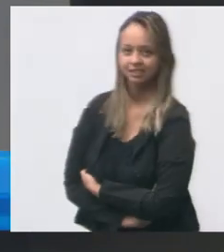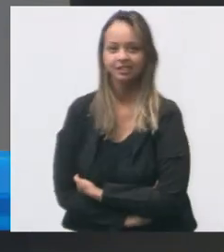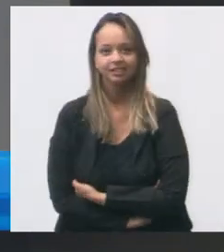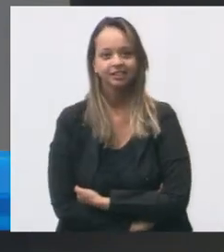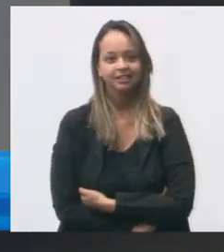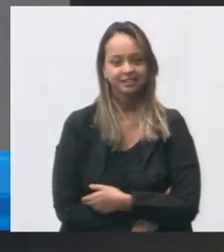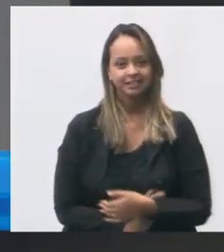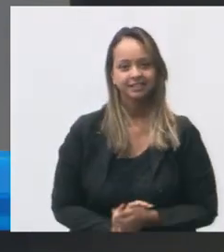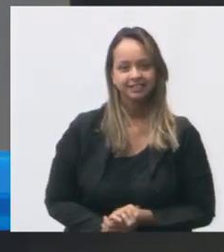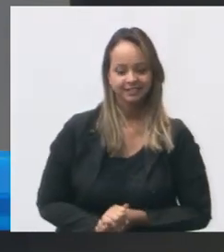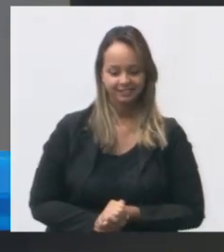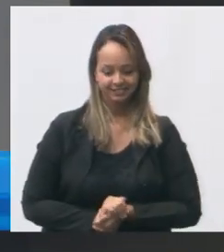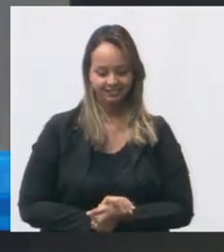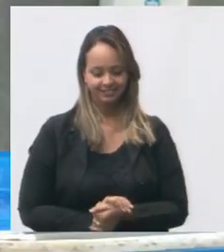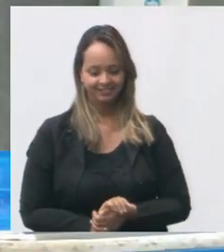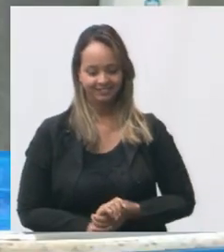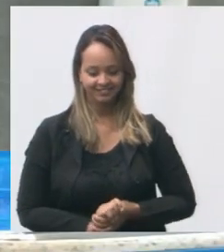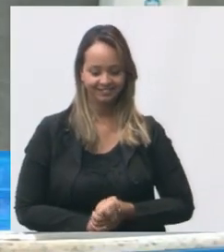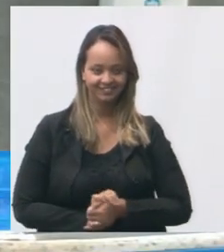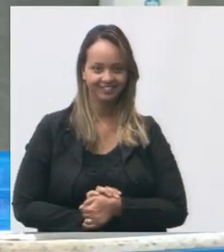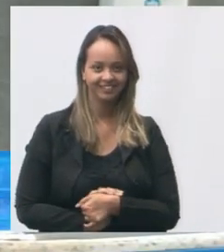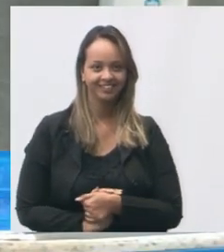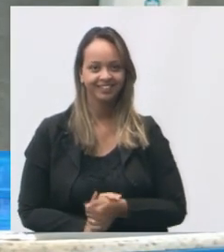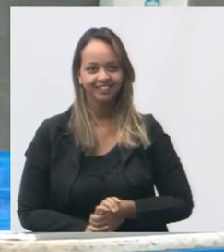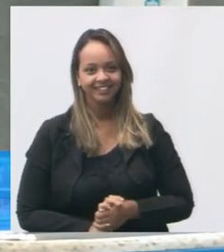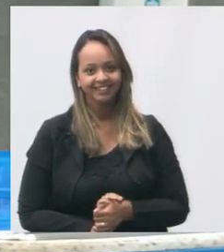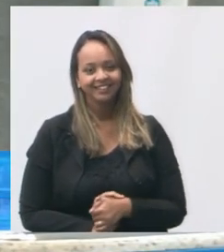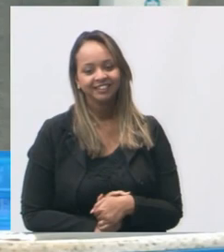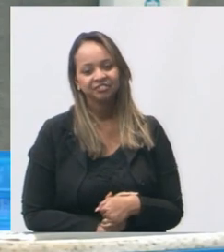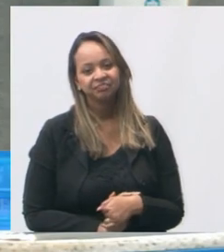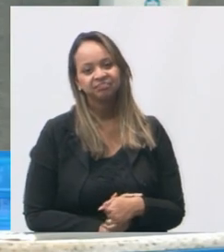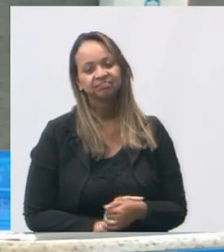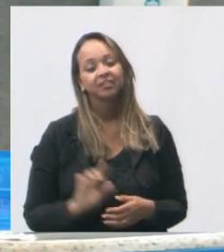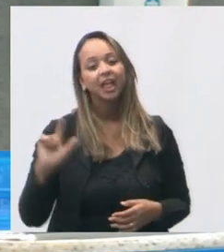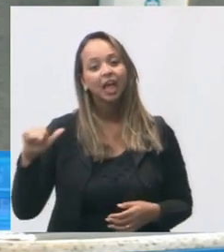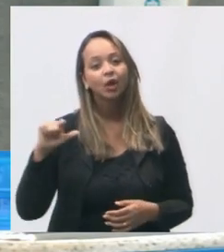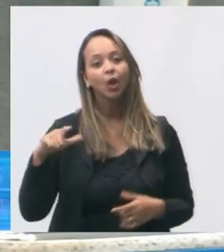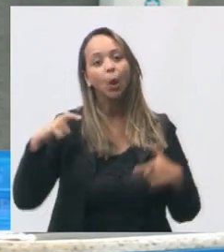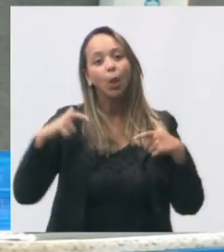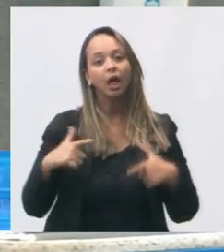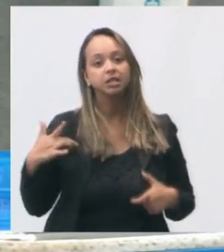oi não era unidade de saúde né